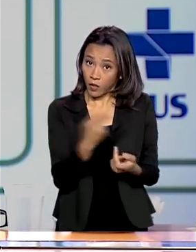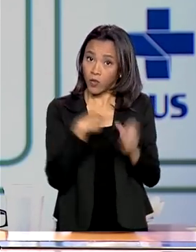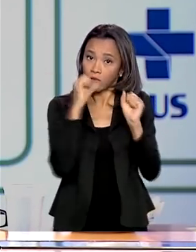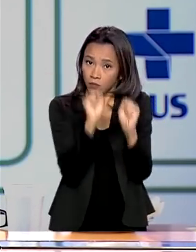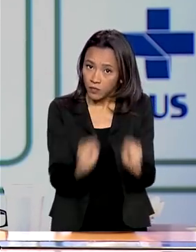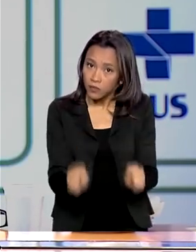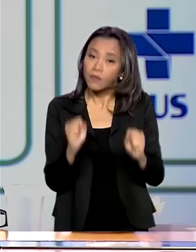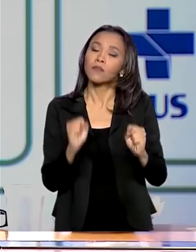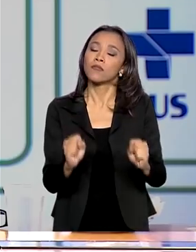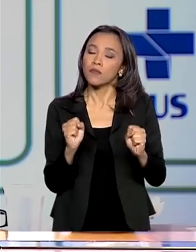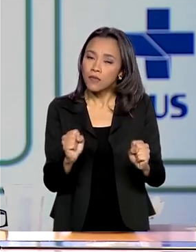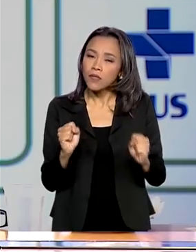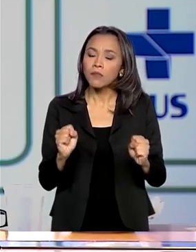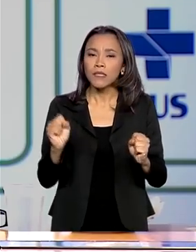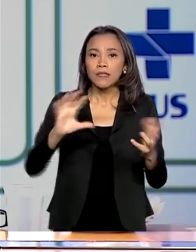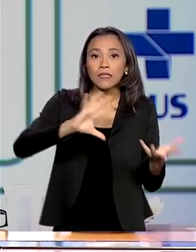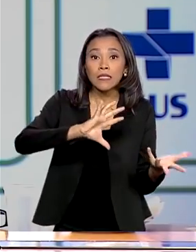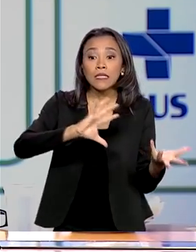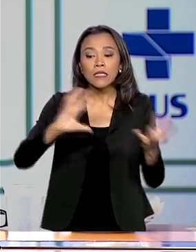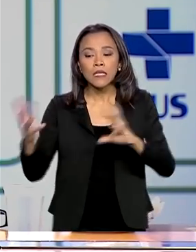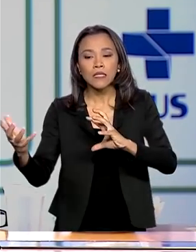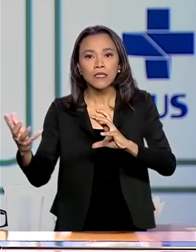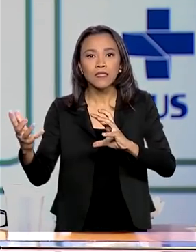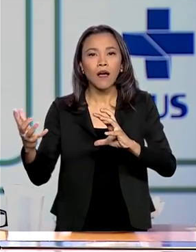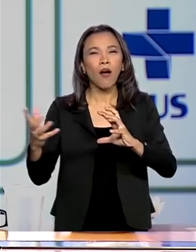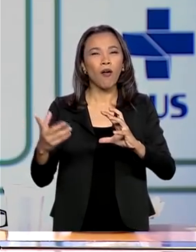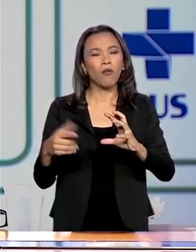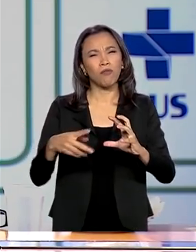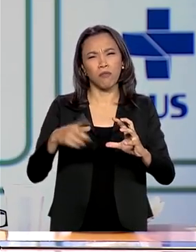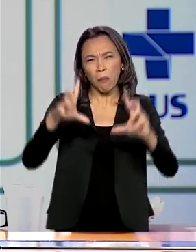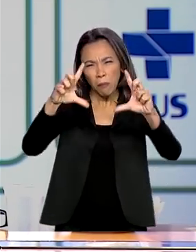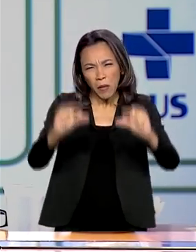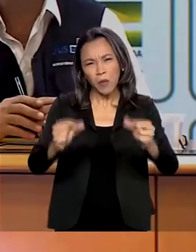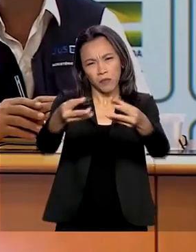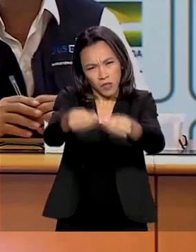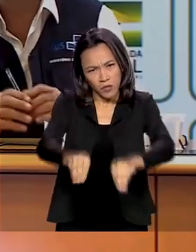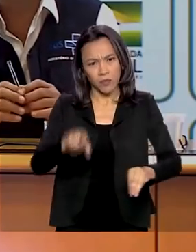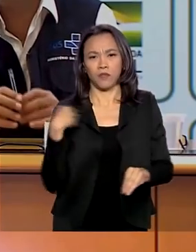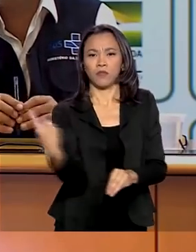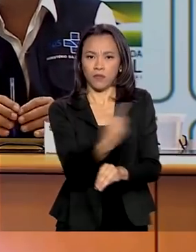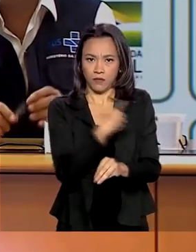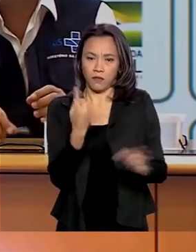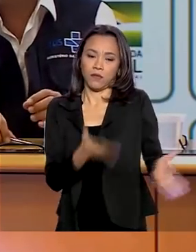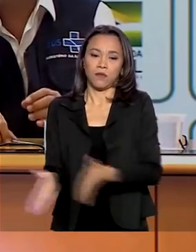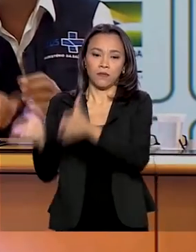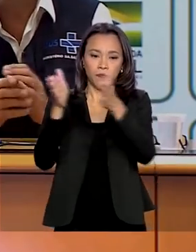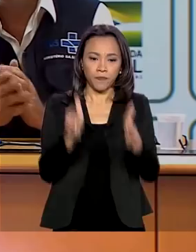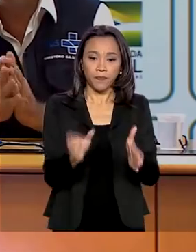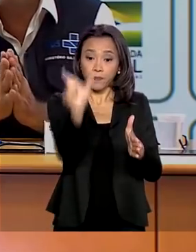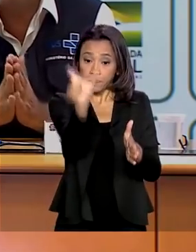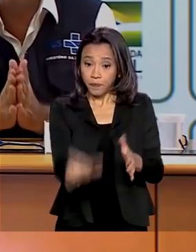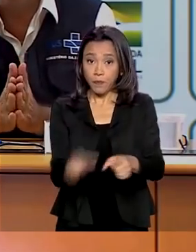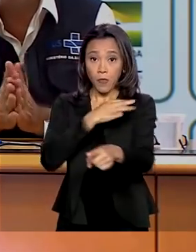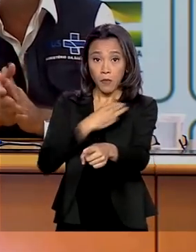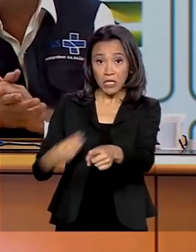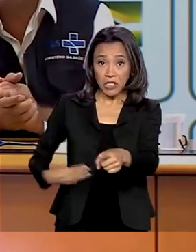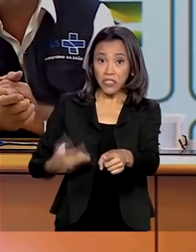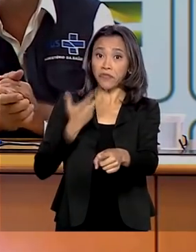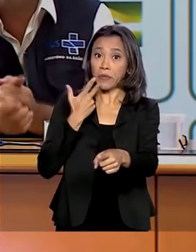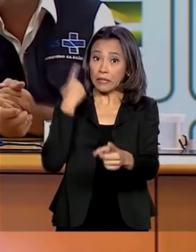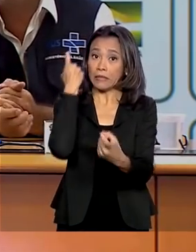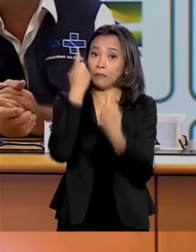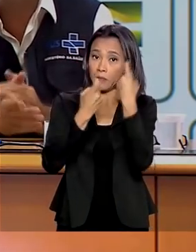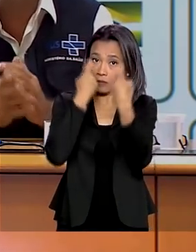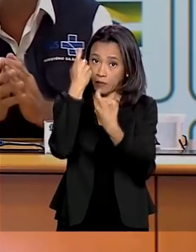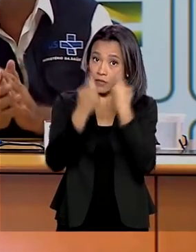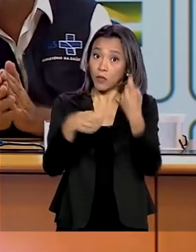disso a transição menos impactante para todos nós. O ministro manifestou ainda a preocupação com